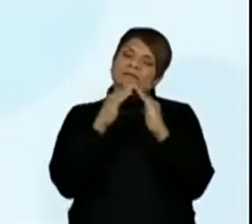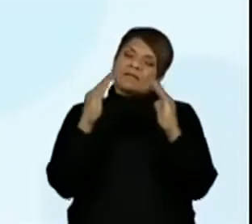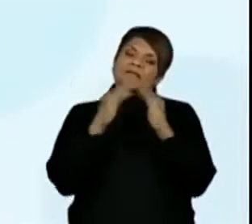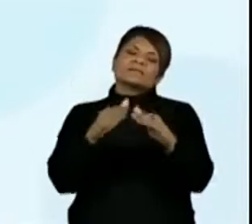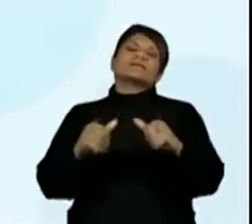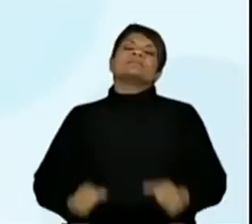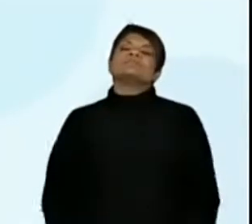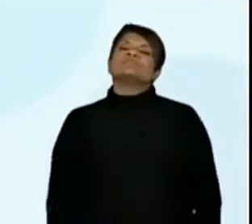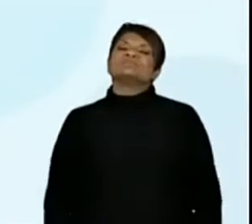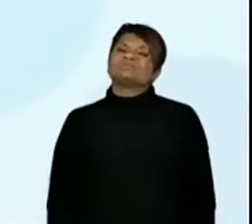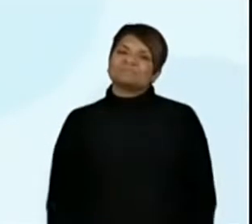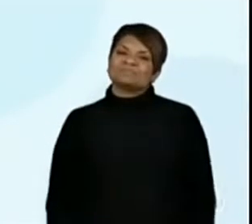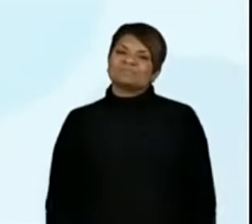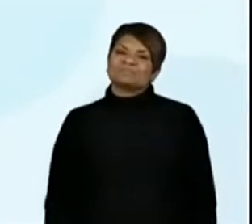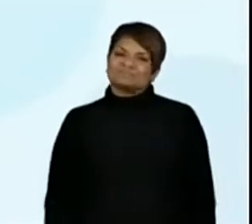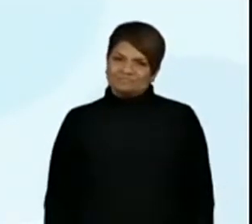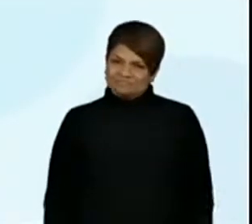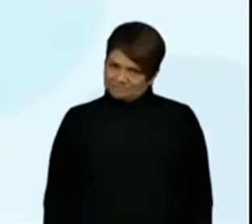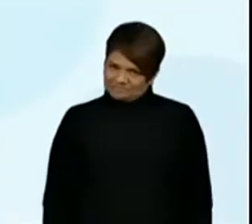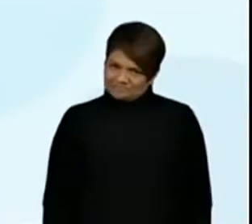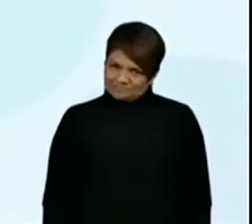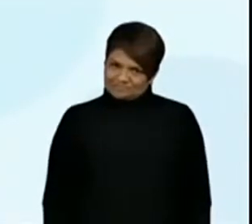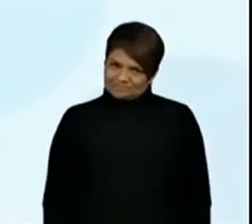casa.